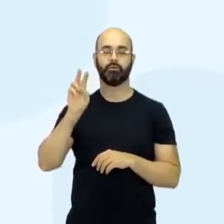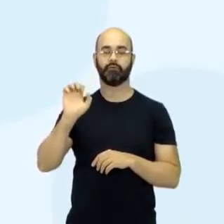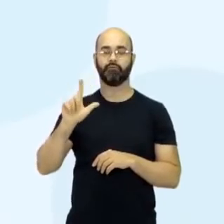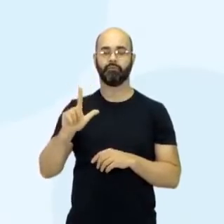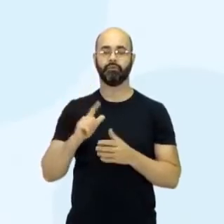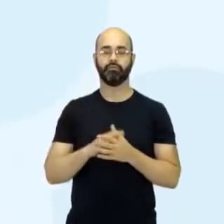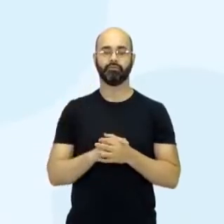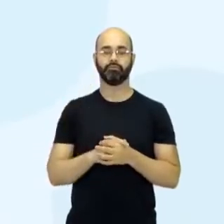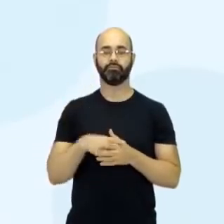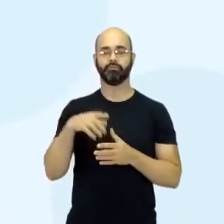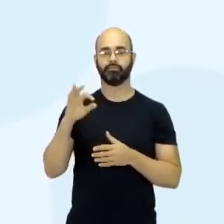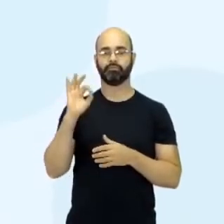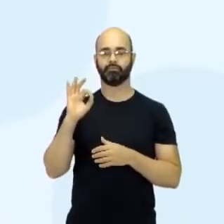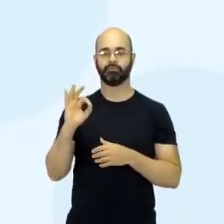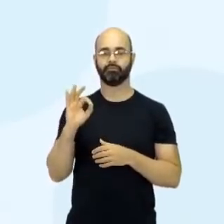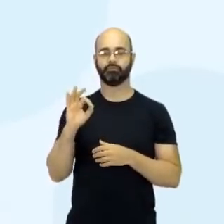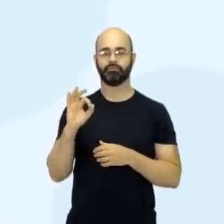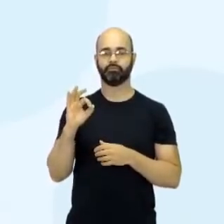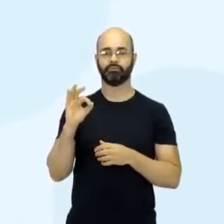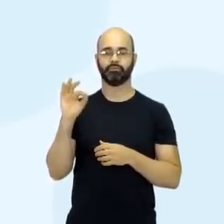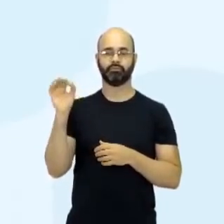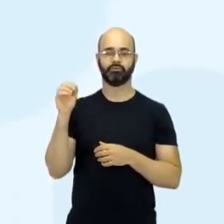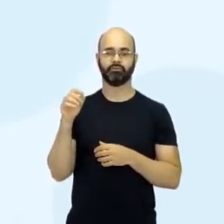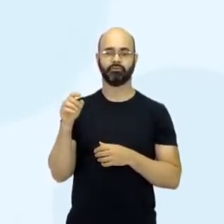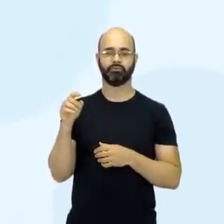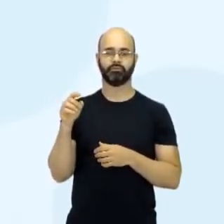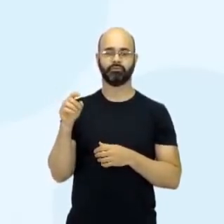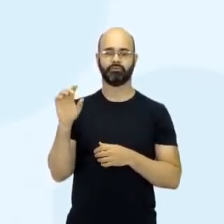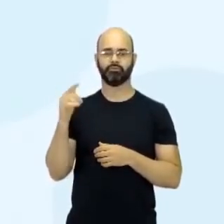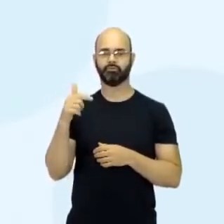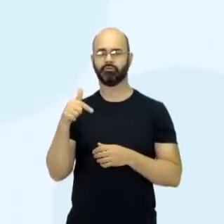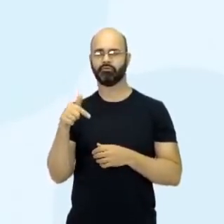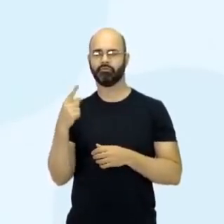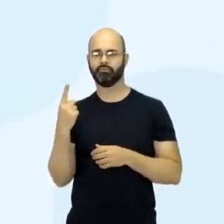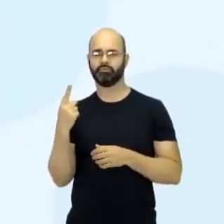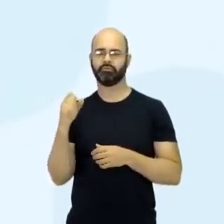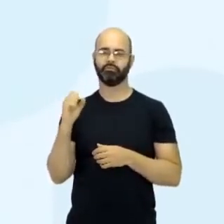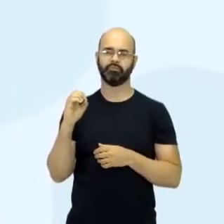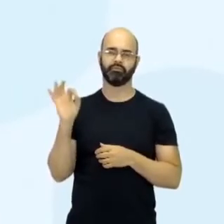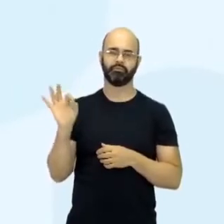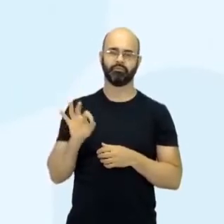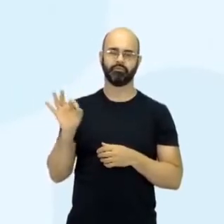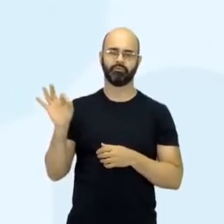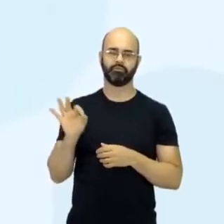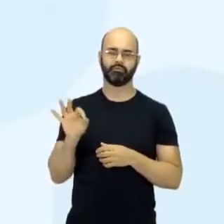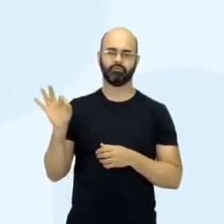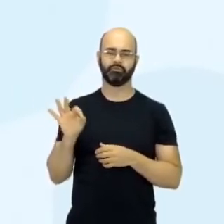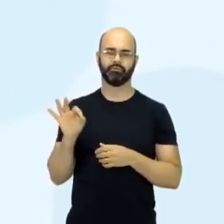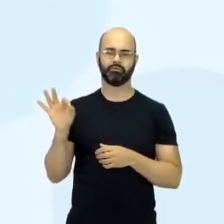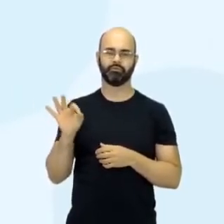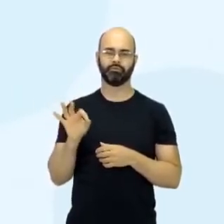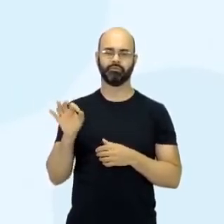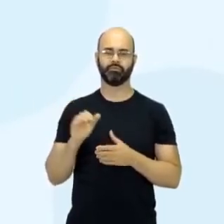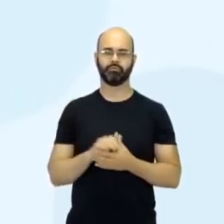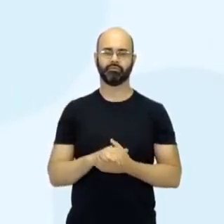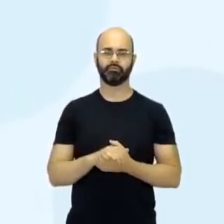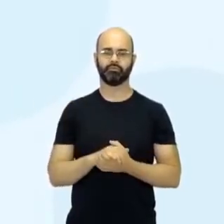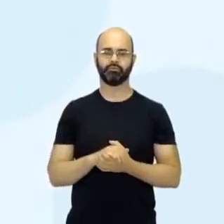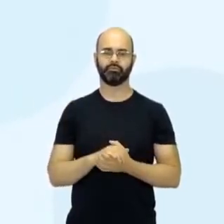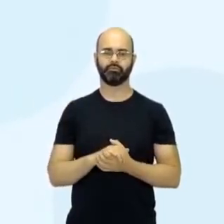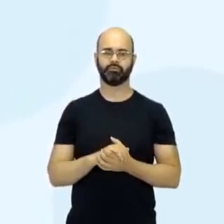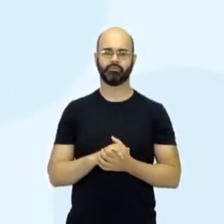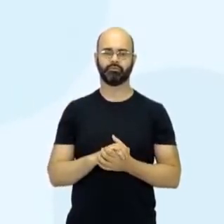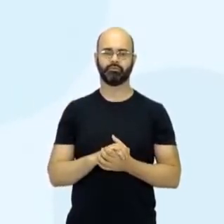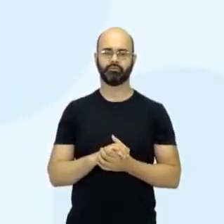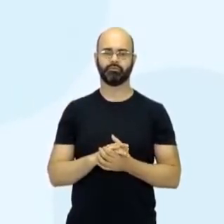né, de 88,17%, né, e São Paulo aí variando de 71% a 80%, junto com o Rio de Janeiro, Mato Grosso do Sul e